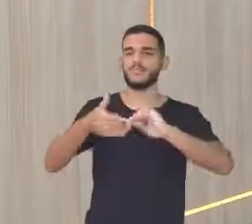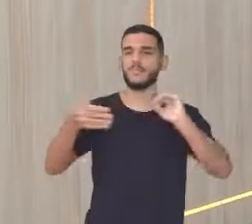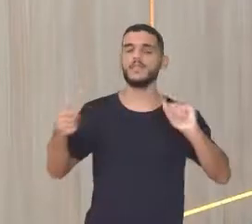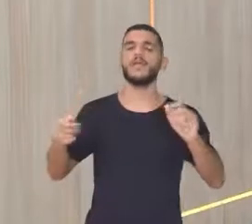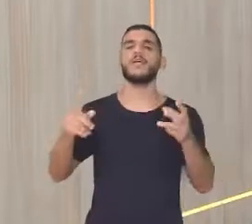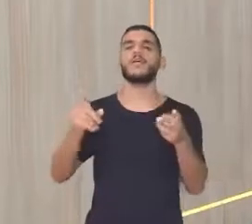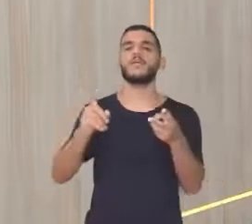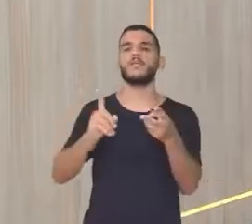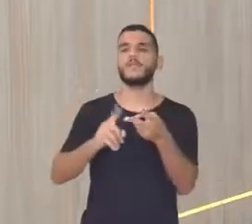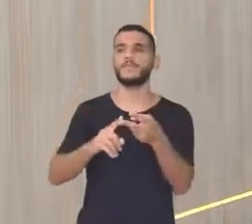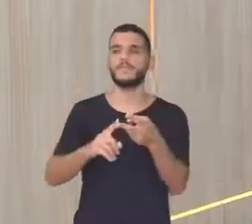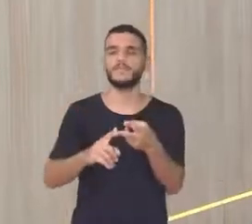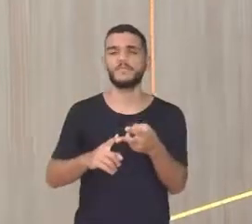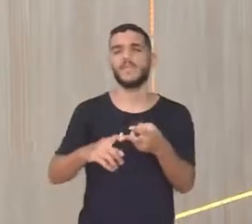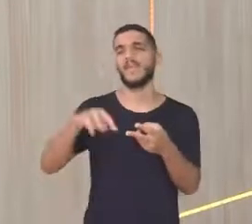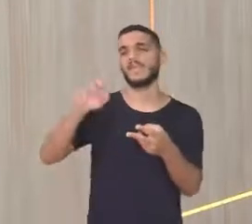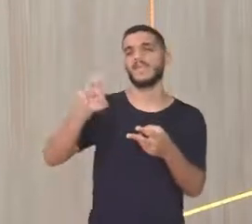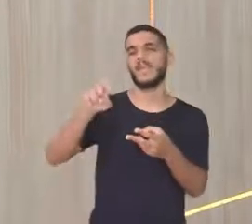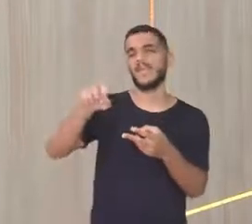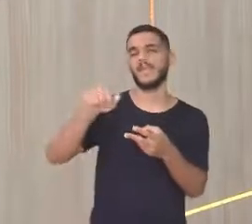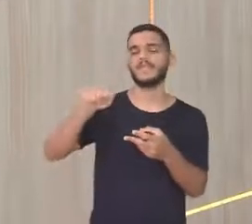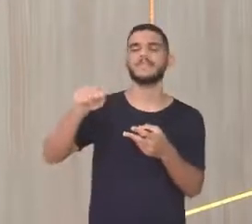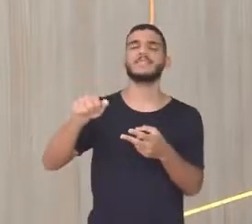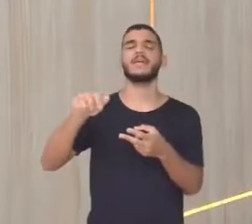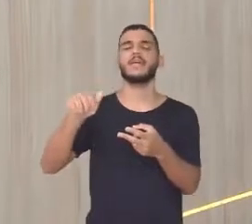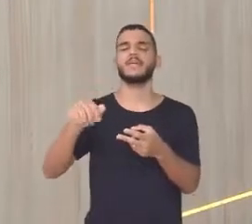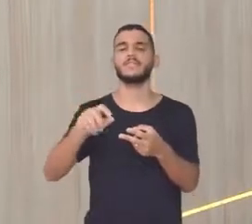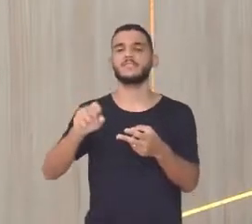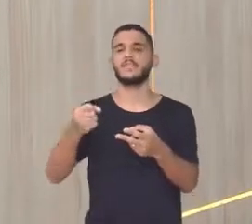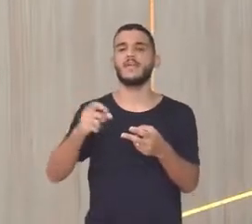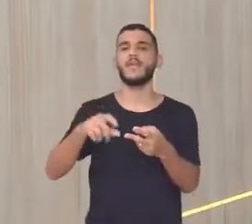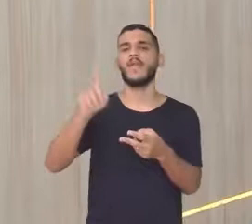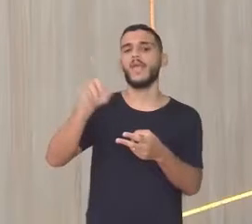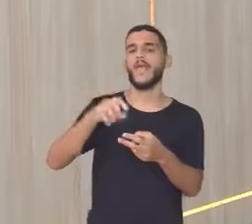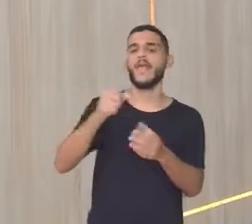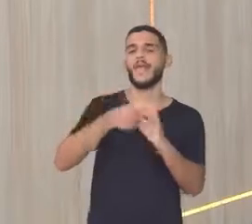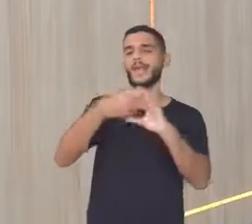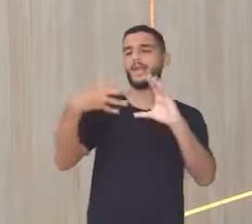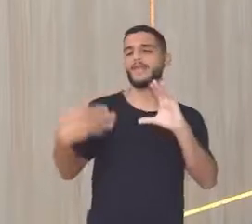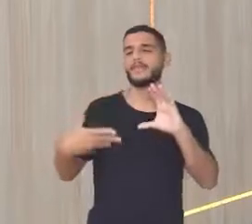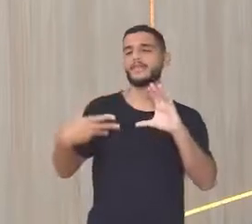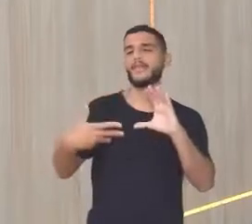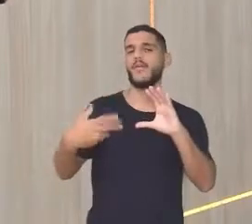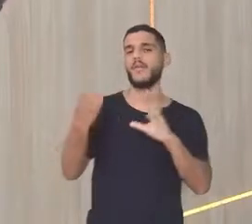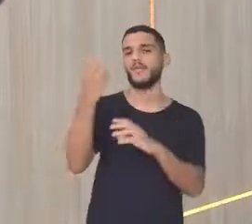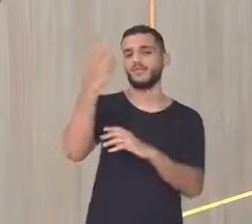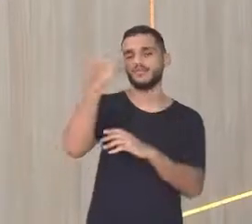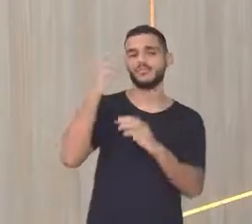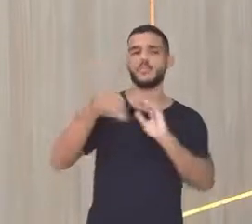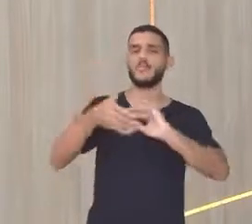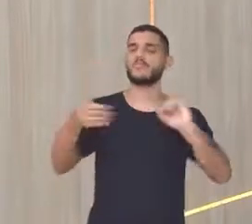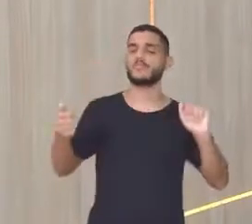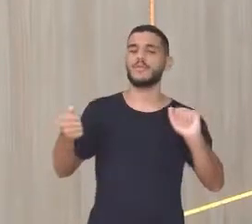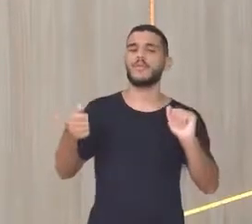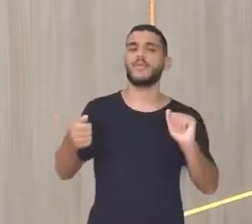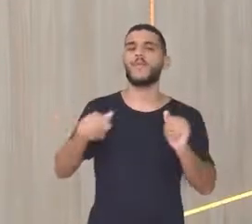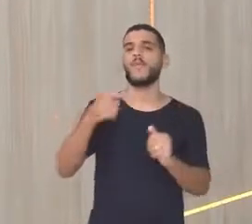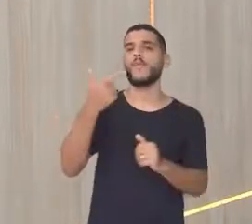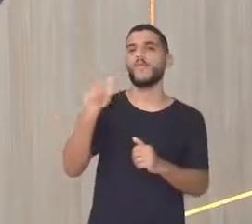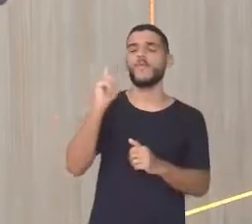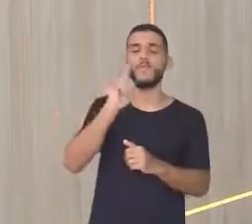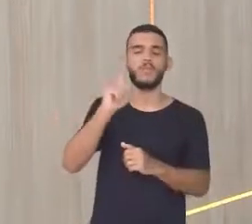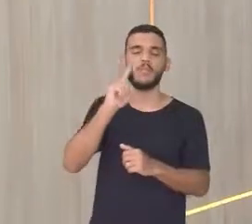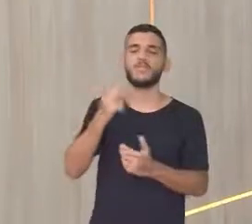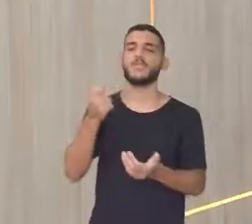Texas O Estado do Novo México Né? Que é uma característica Da cultura Espanhola E os Estados Unidos A